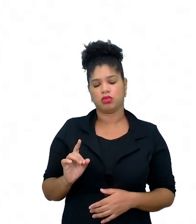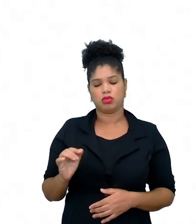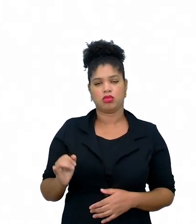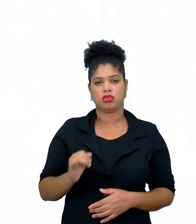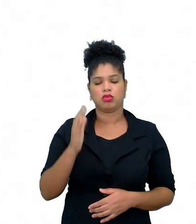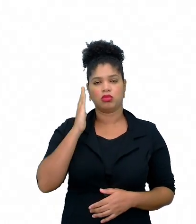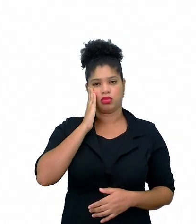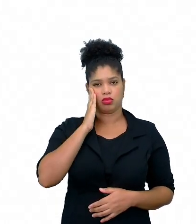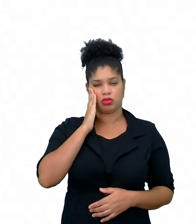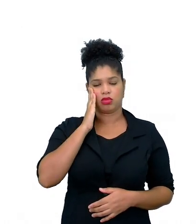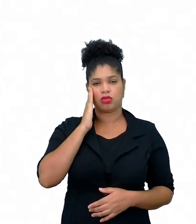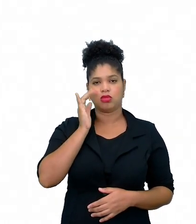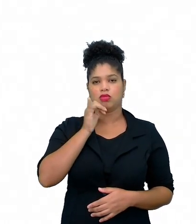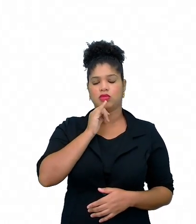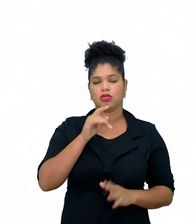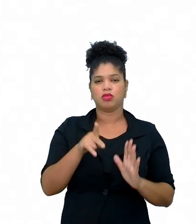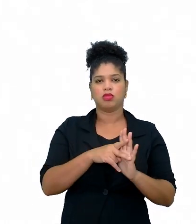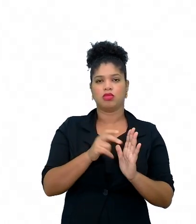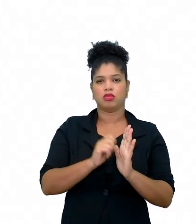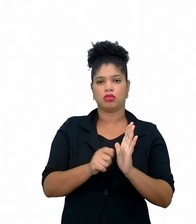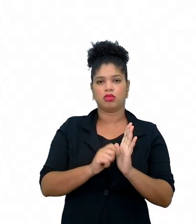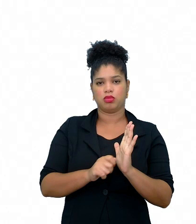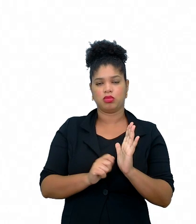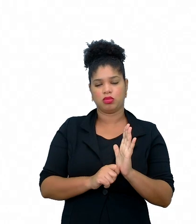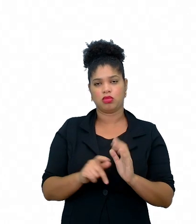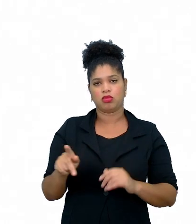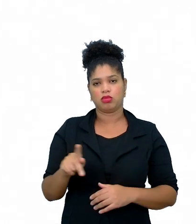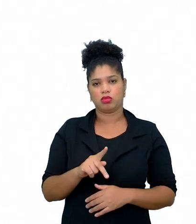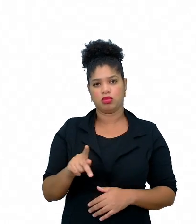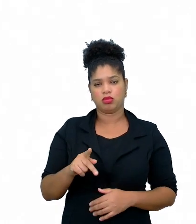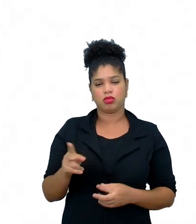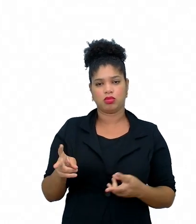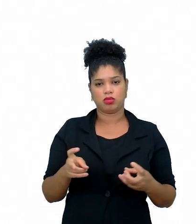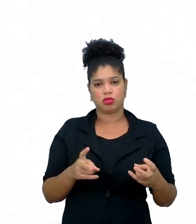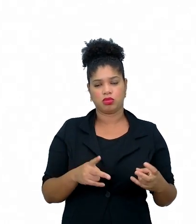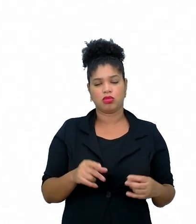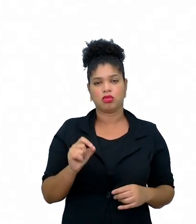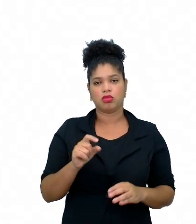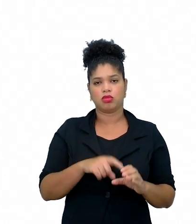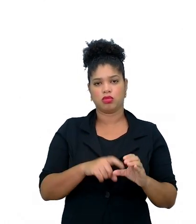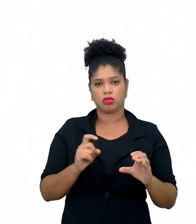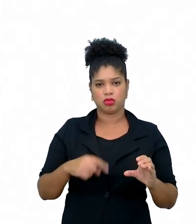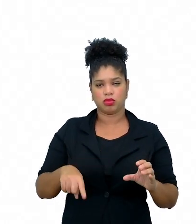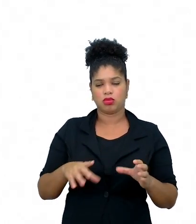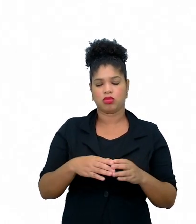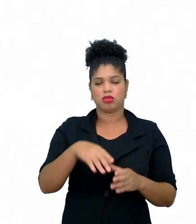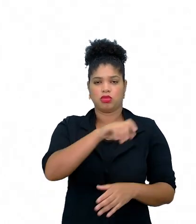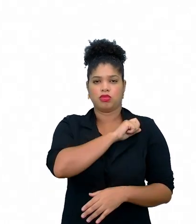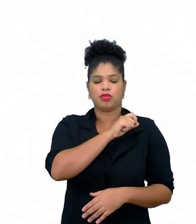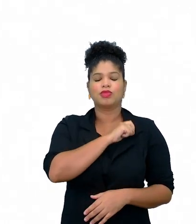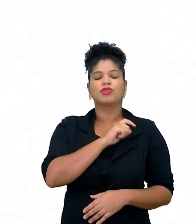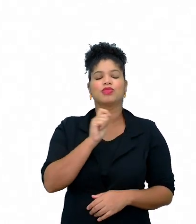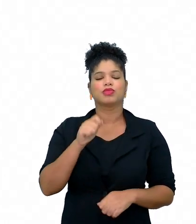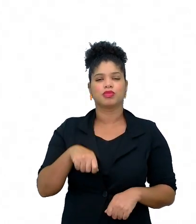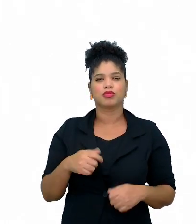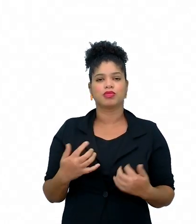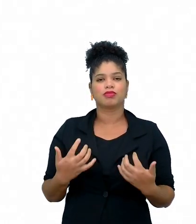ele vai, através das anotações, né, o professor, observando a autonomia dos alunos, engajamento,